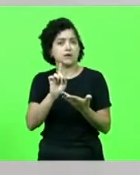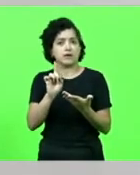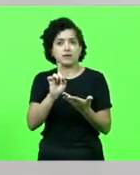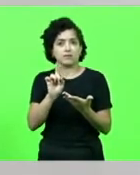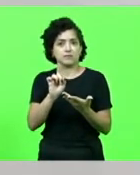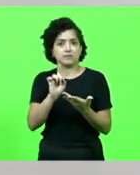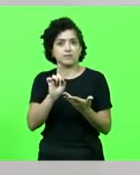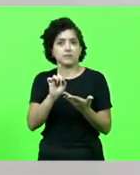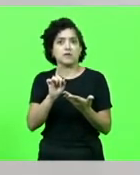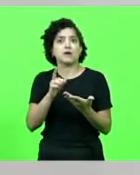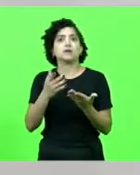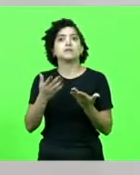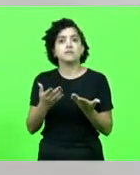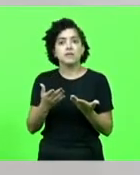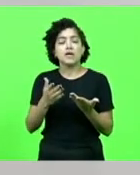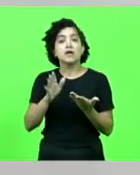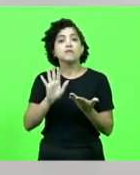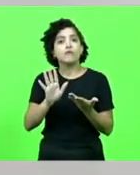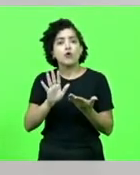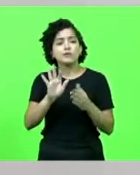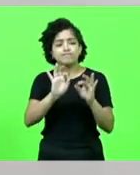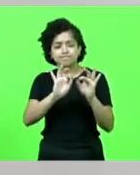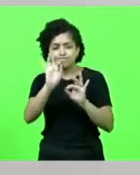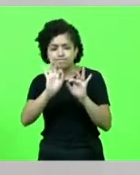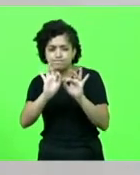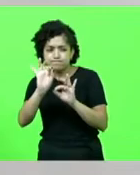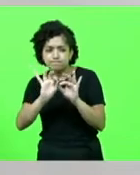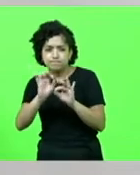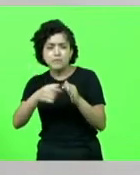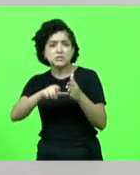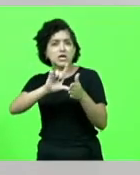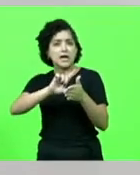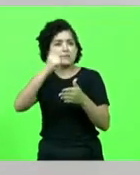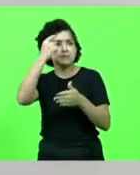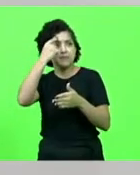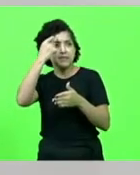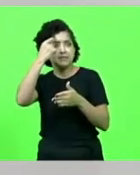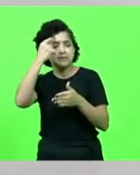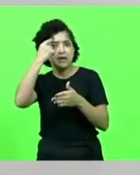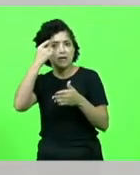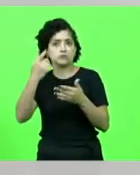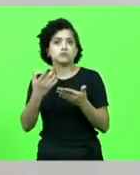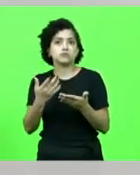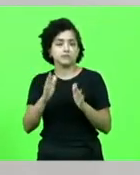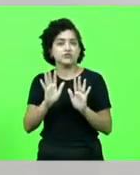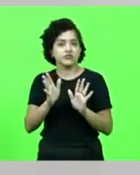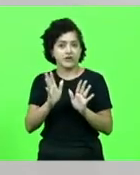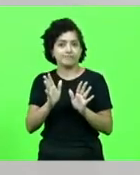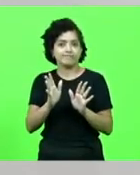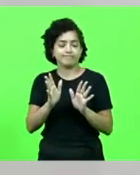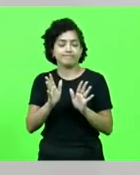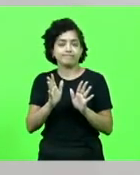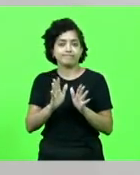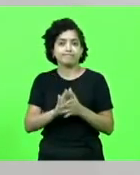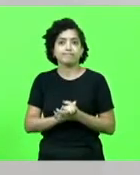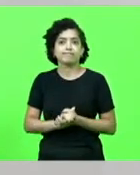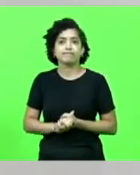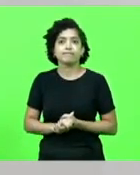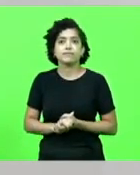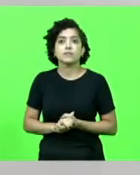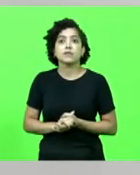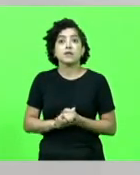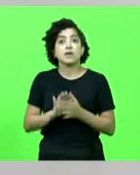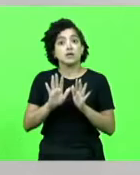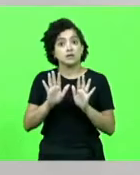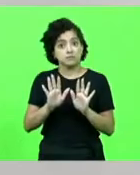milimetricamente calculado. Milimetricamente calculado. E eu quase,